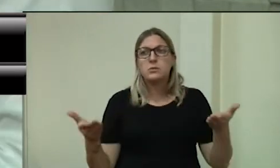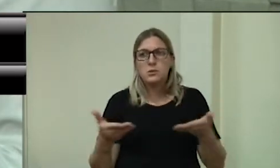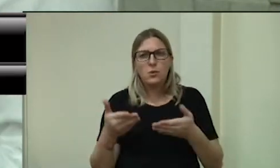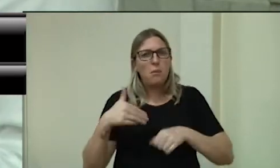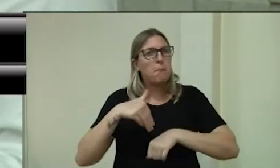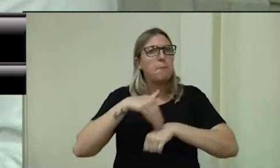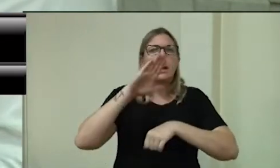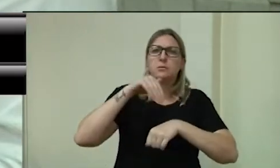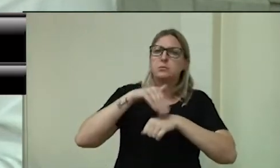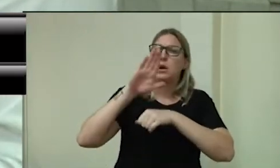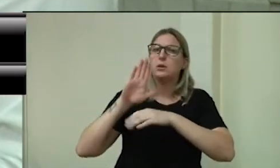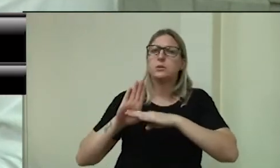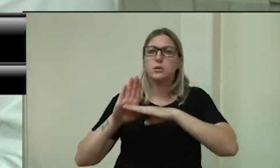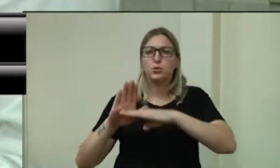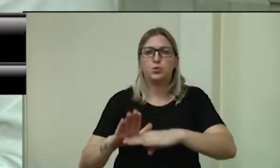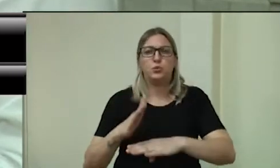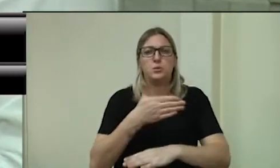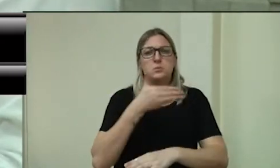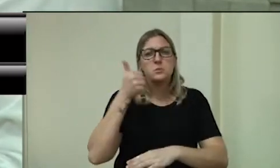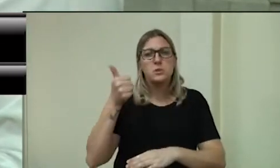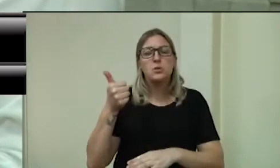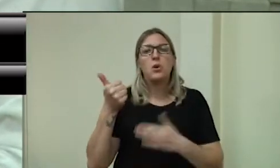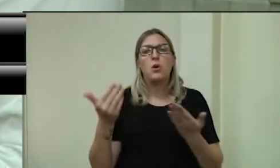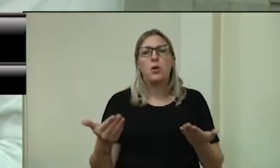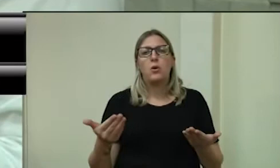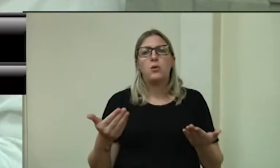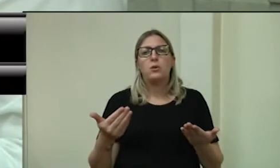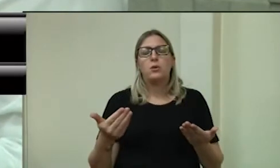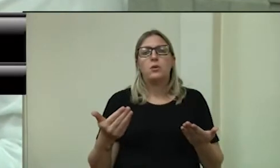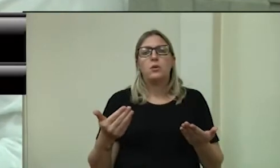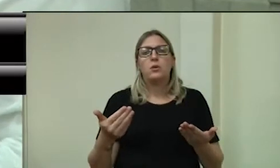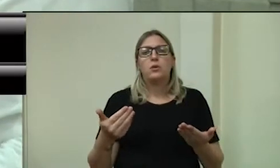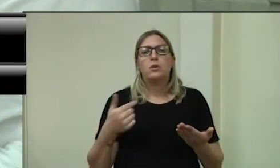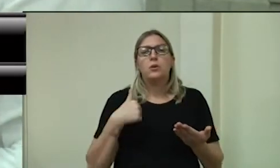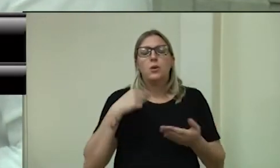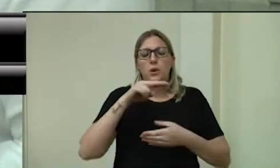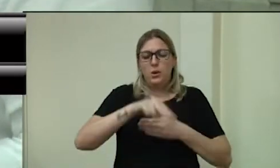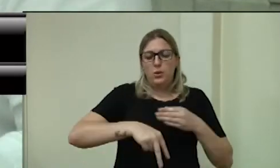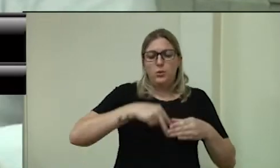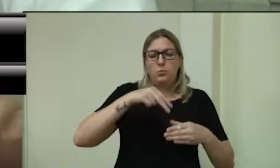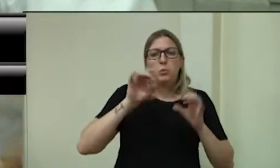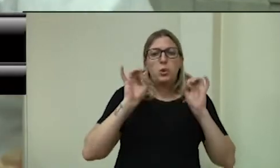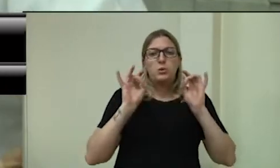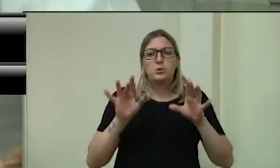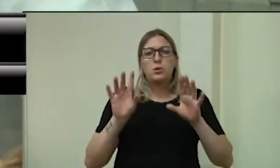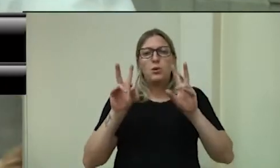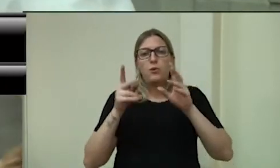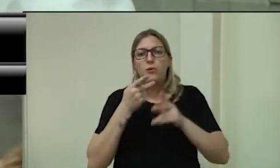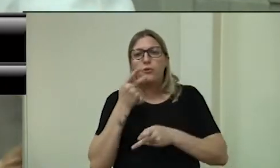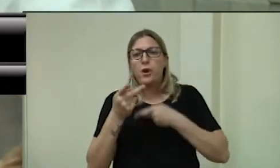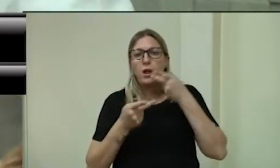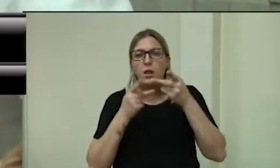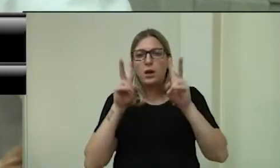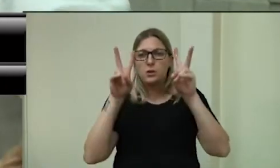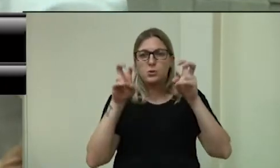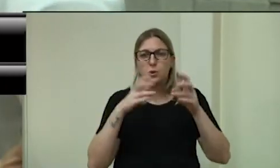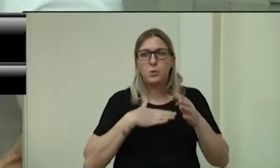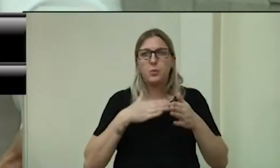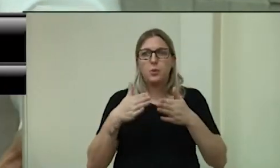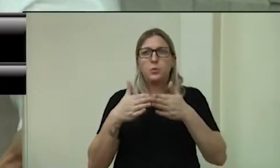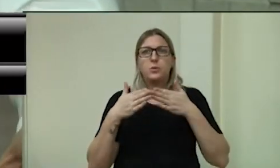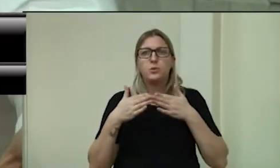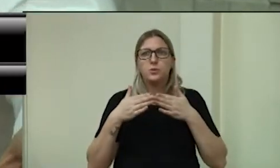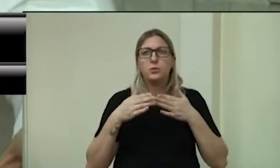era esse o meu, né, que eu voltei na tribuna, falar do meu pedido de providências, e que, bom que a gente conseguisse,